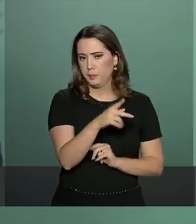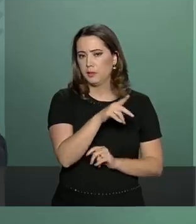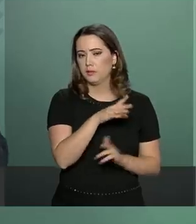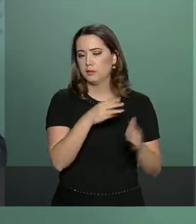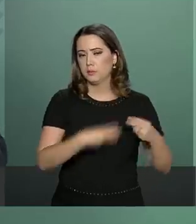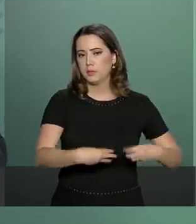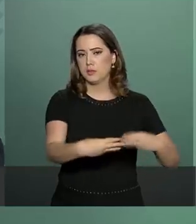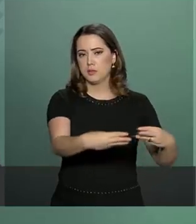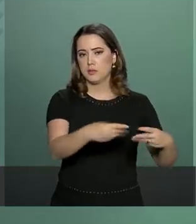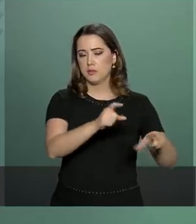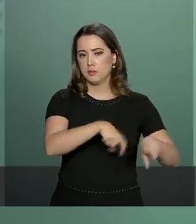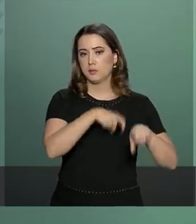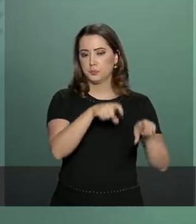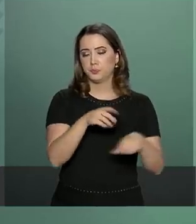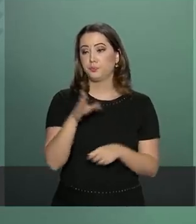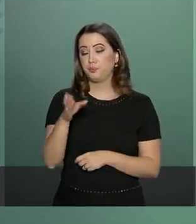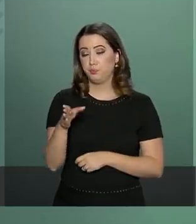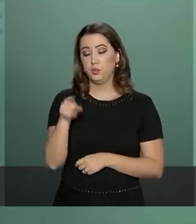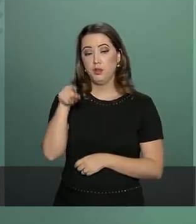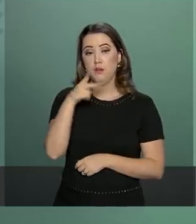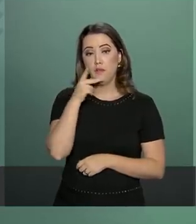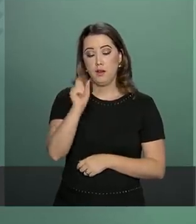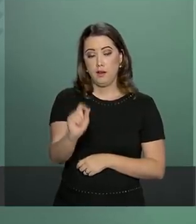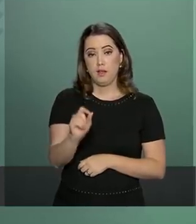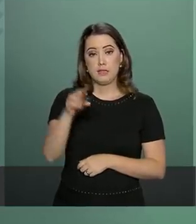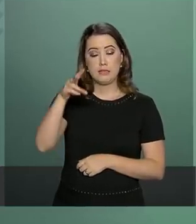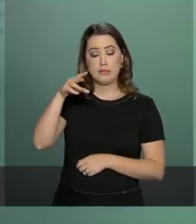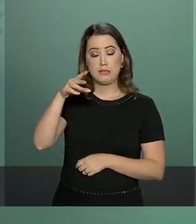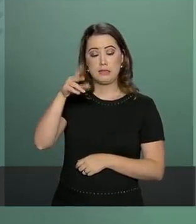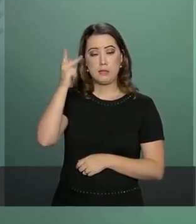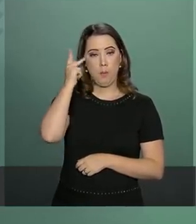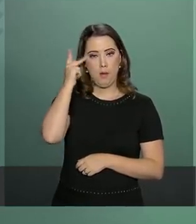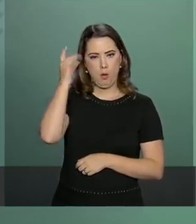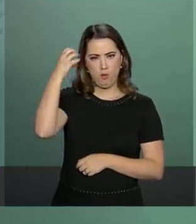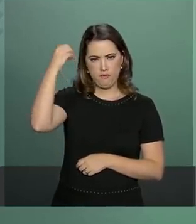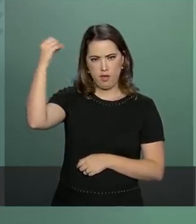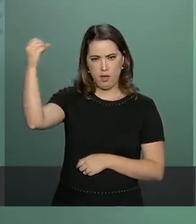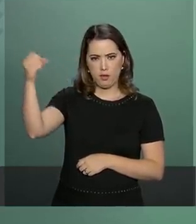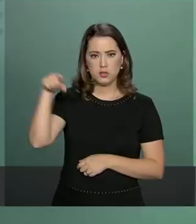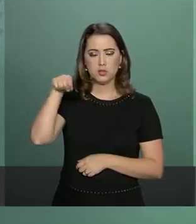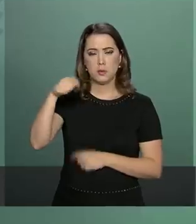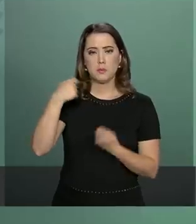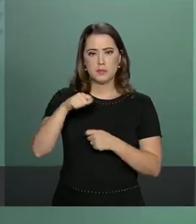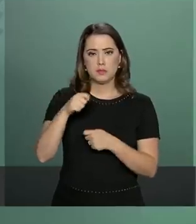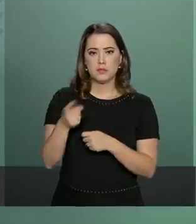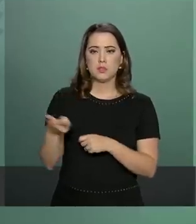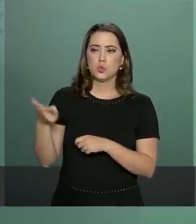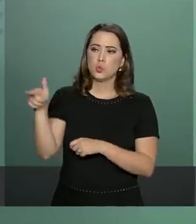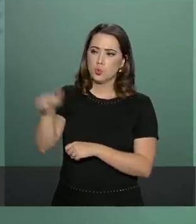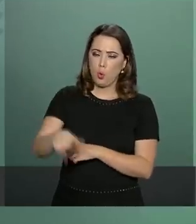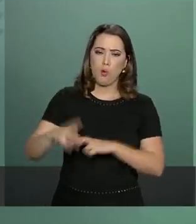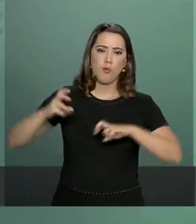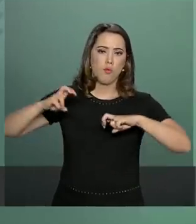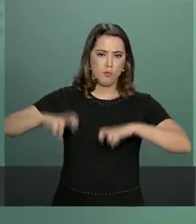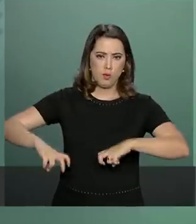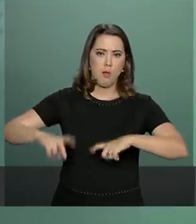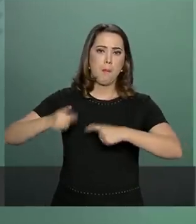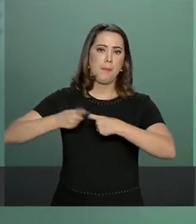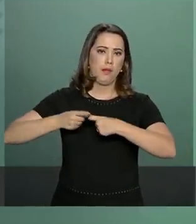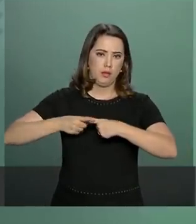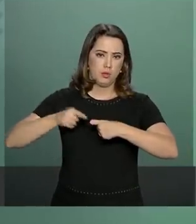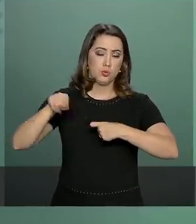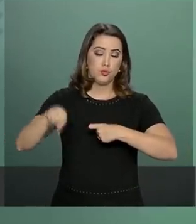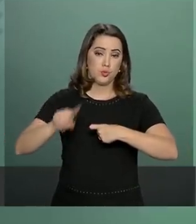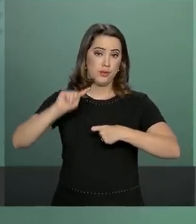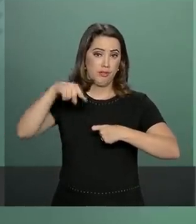o presidente vai fazer a sua última revisão física no Hospital Israelita Albert Einstein e, ao mesmo tempo,